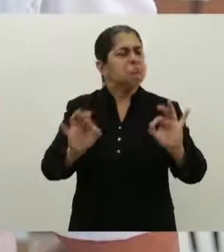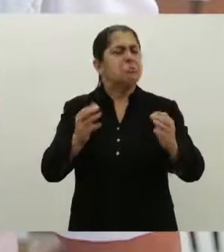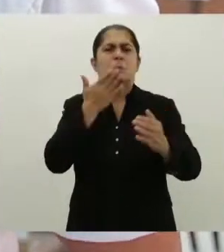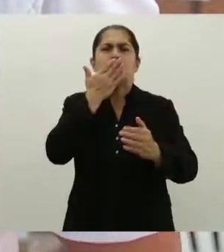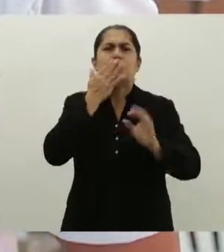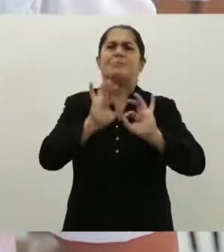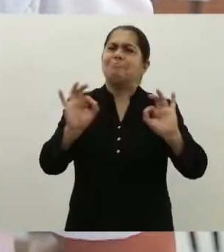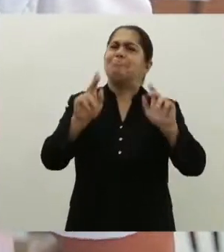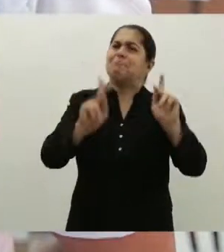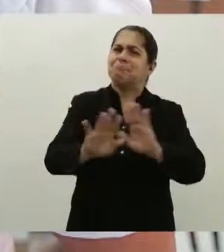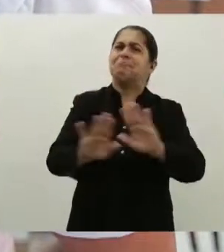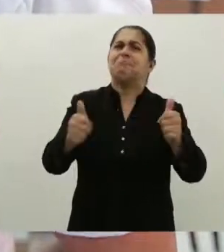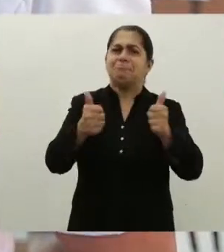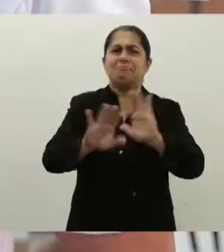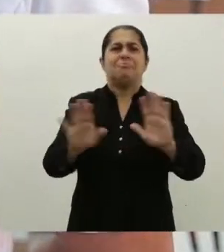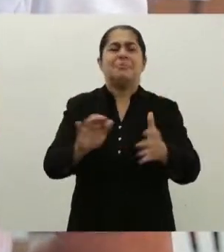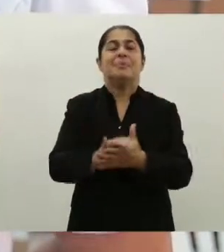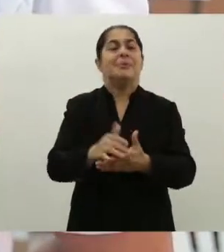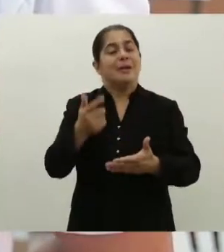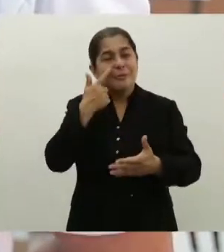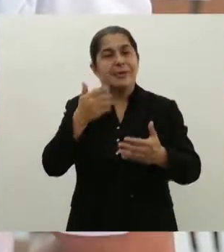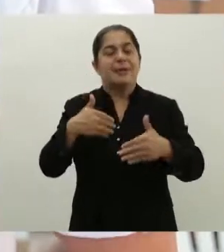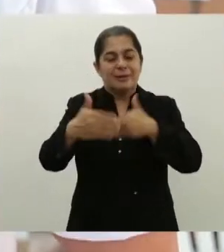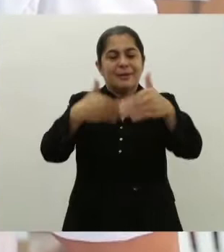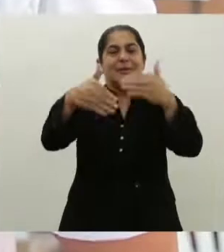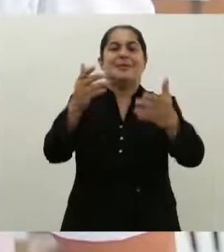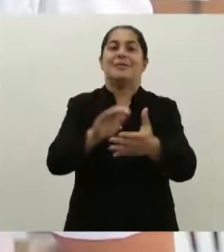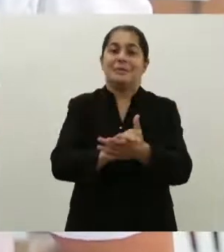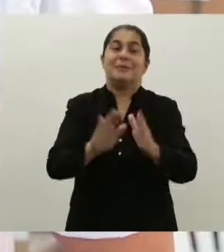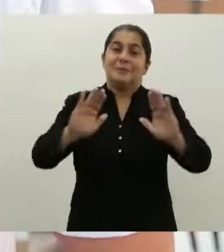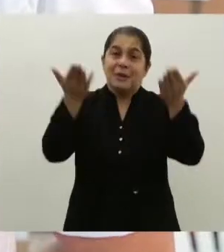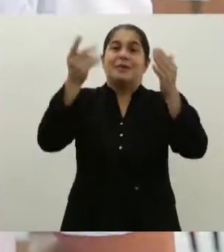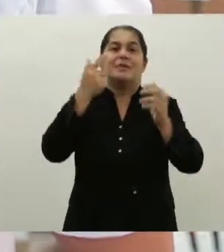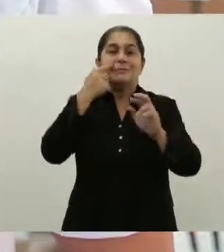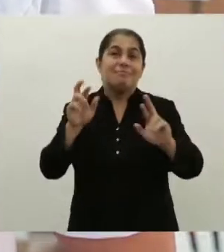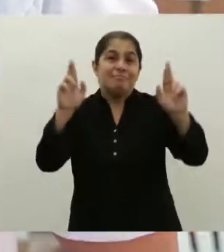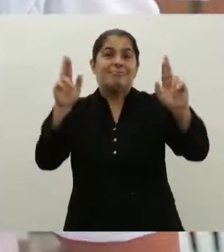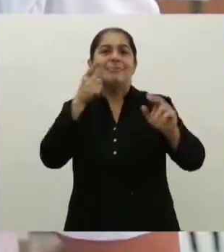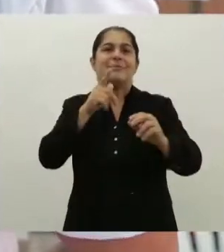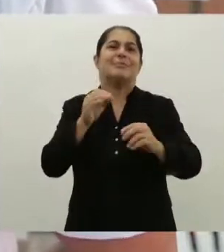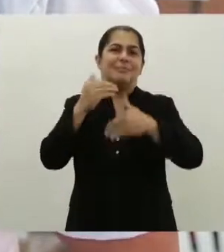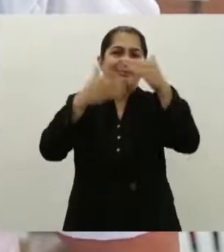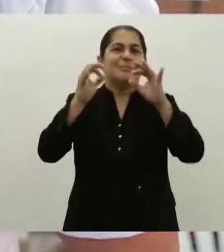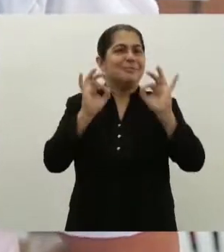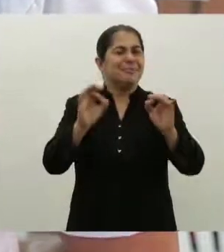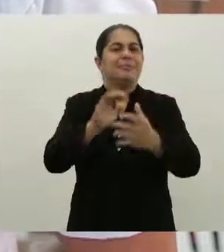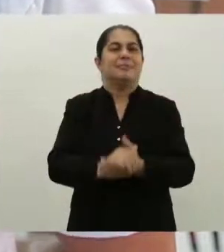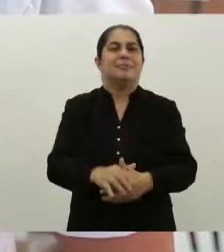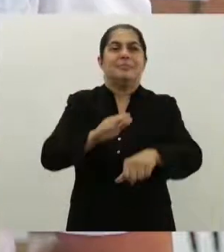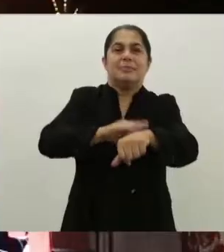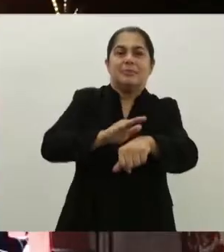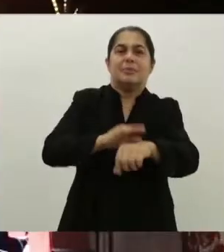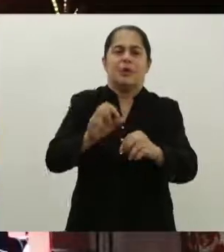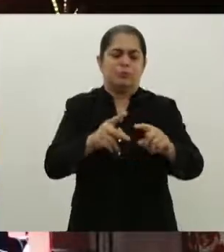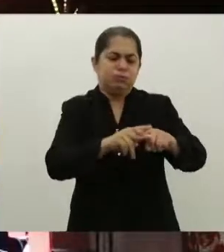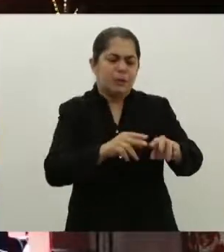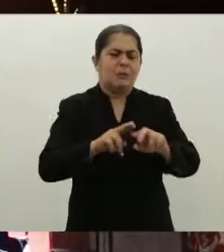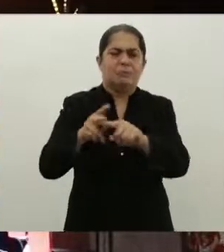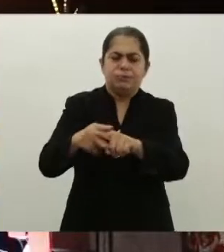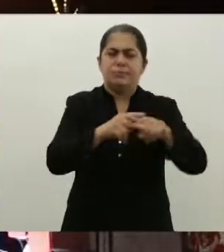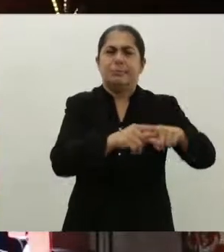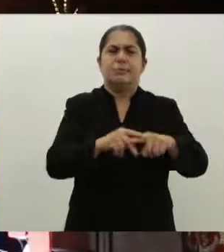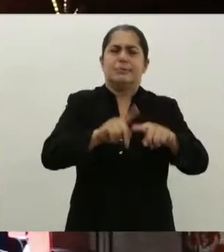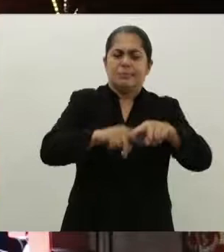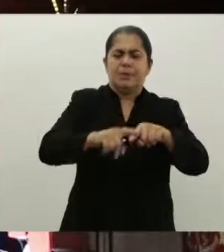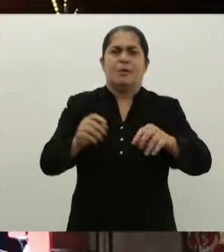bagunça, está tudo tranquilo. E assim a gente vai levando, até o final da festa e espero que dê tudo certo. O horário de